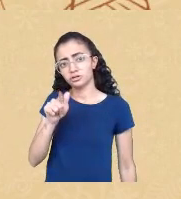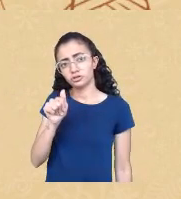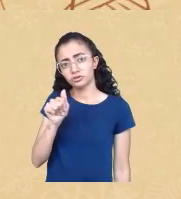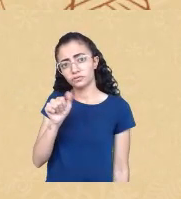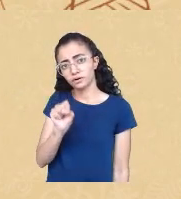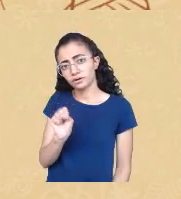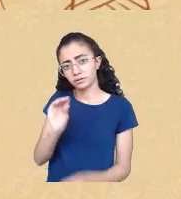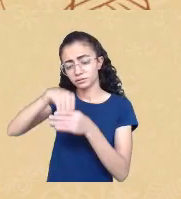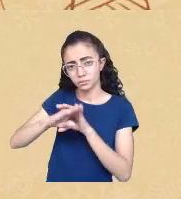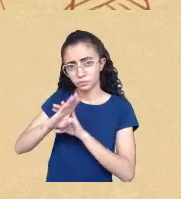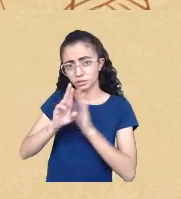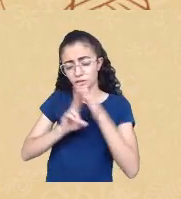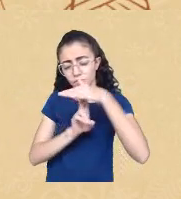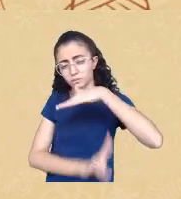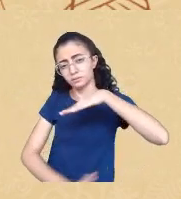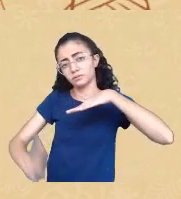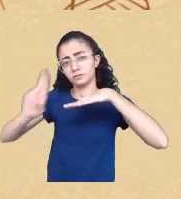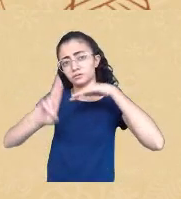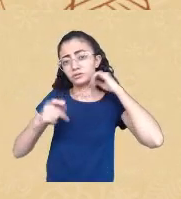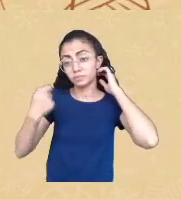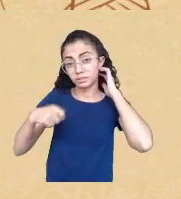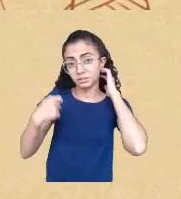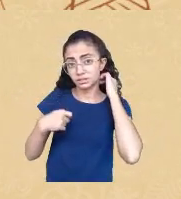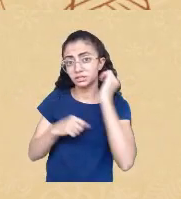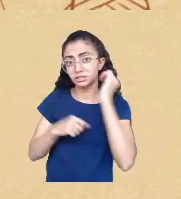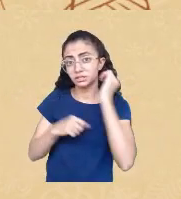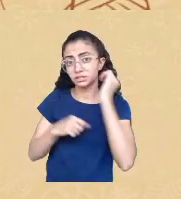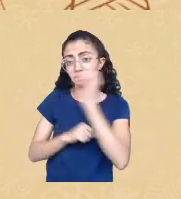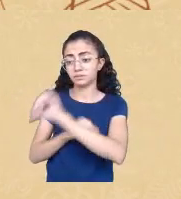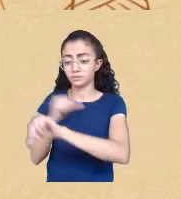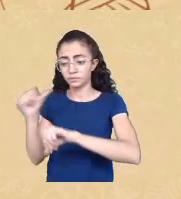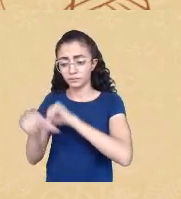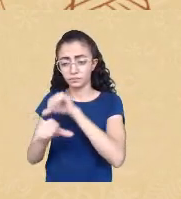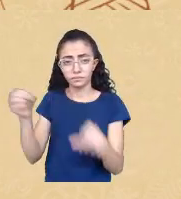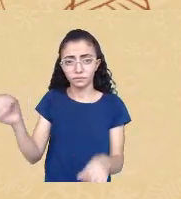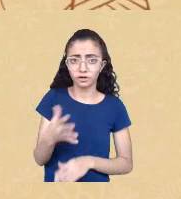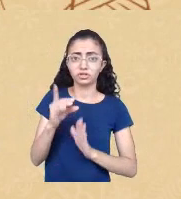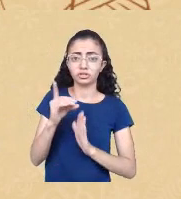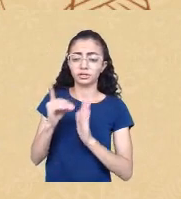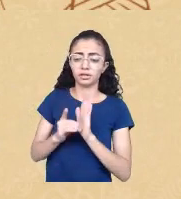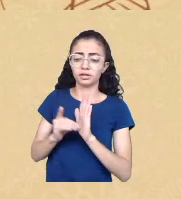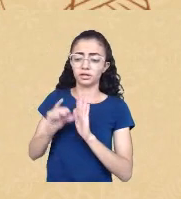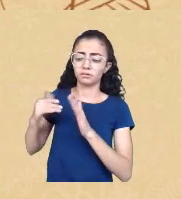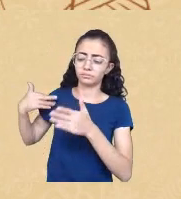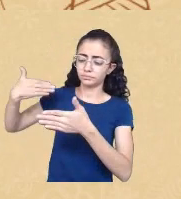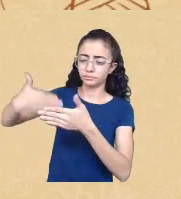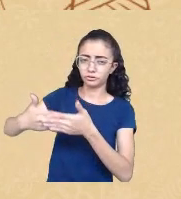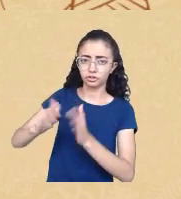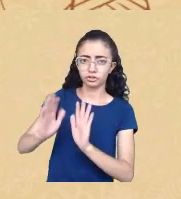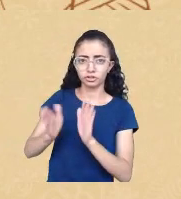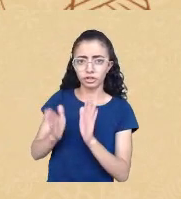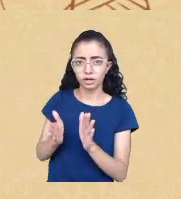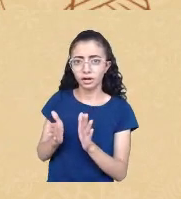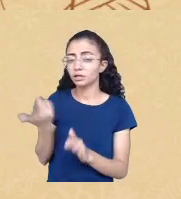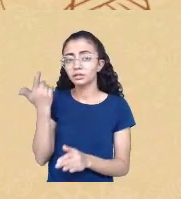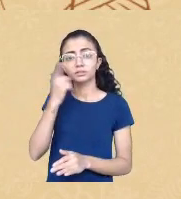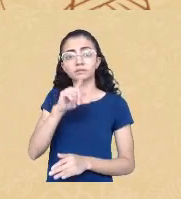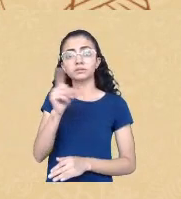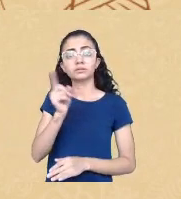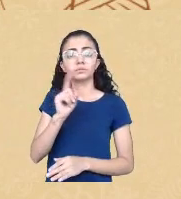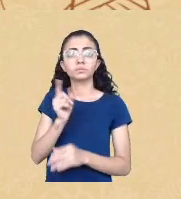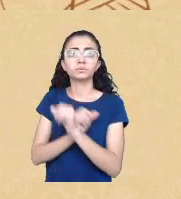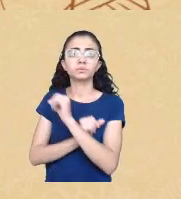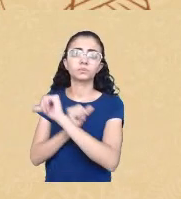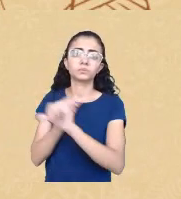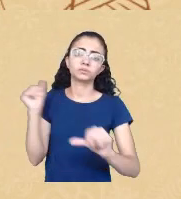ainda que se tenha passado a primeira década nós não conseguimos ainda reverter o abismo